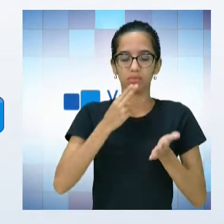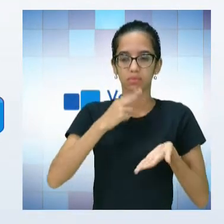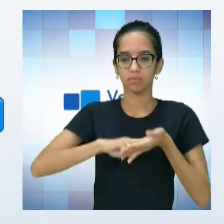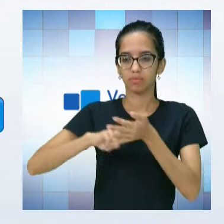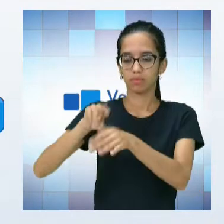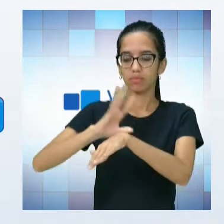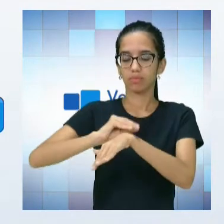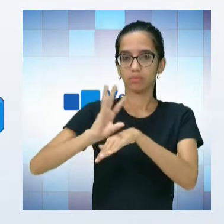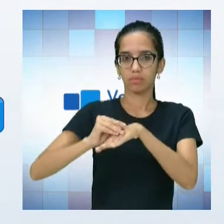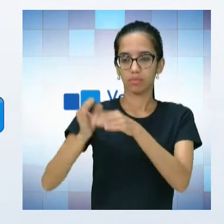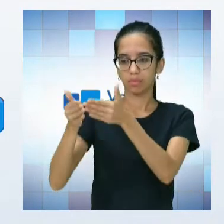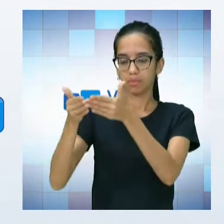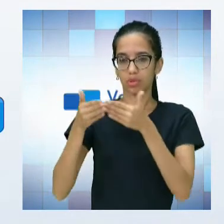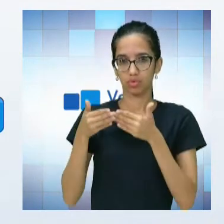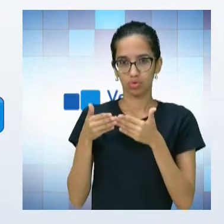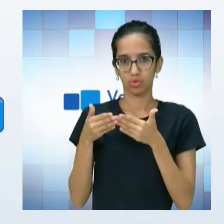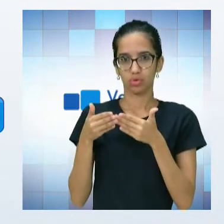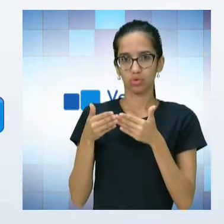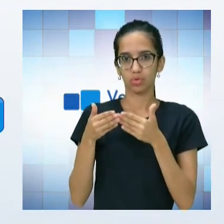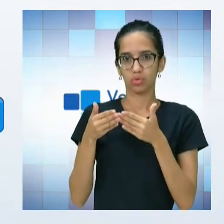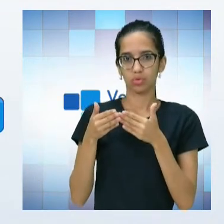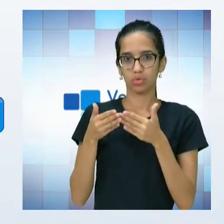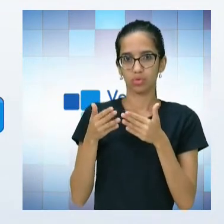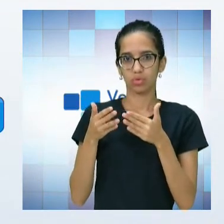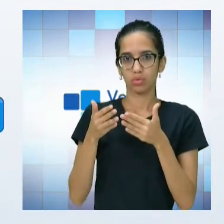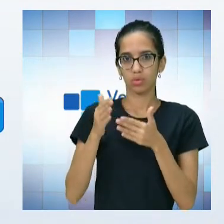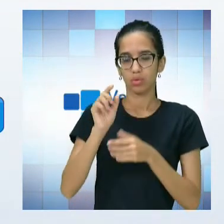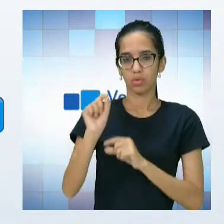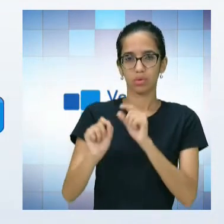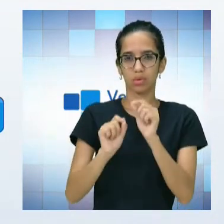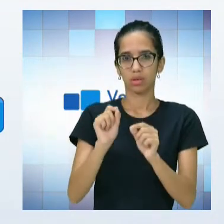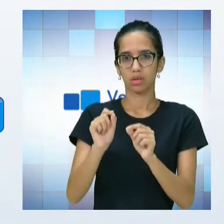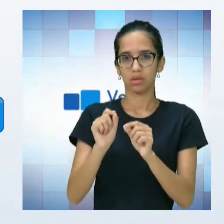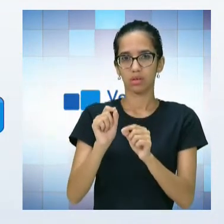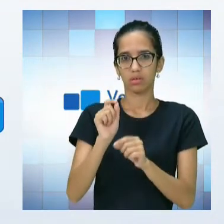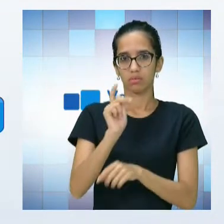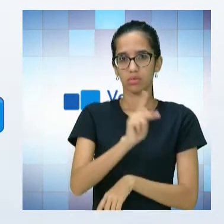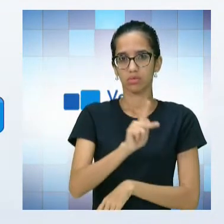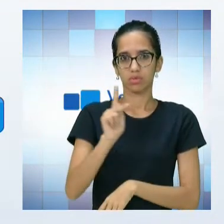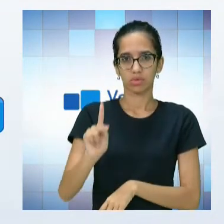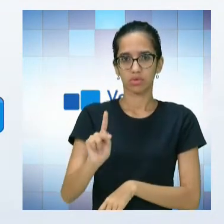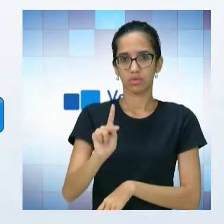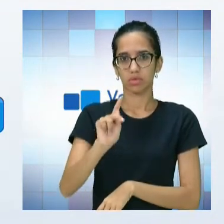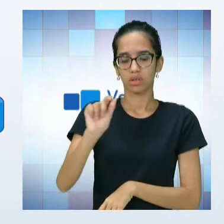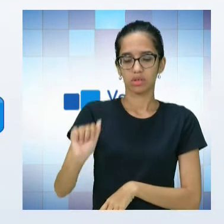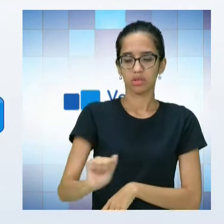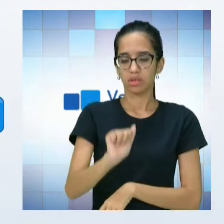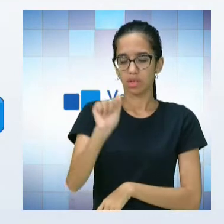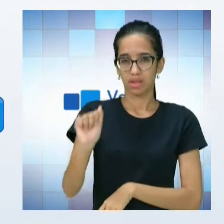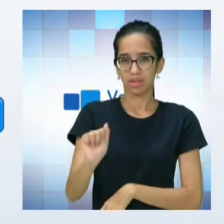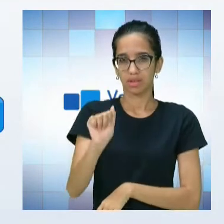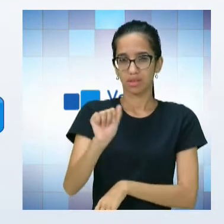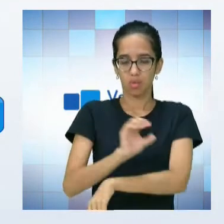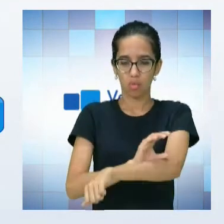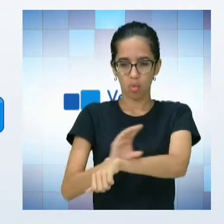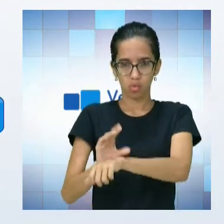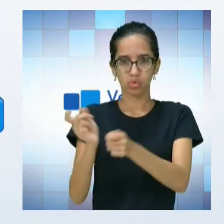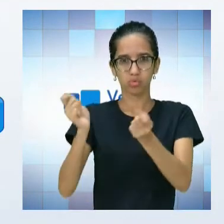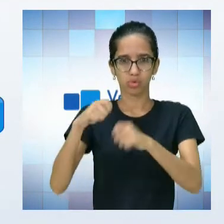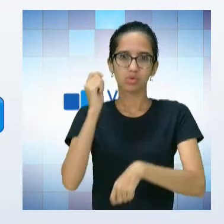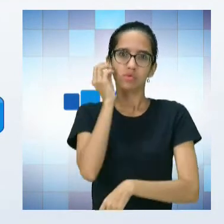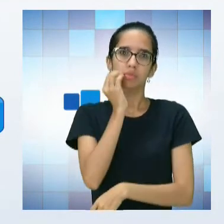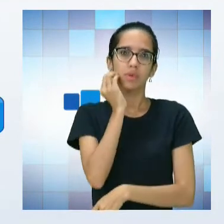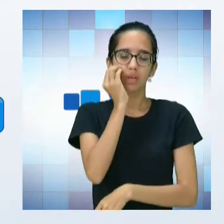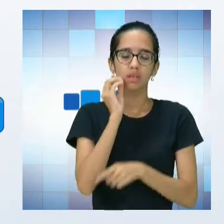solicitando a capacitação de nós, professores da ASEP, e outros professores também que têm